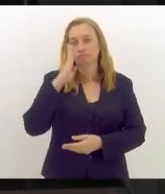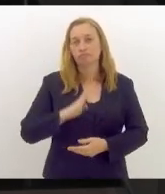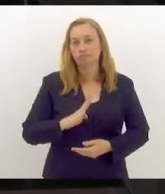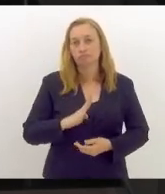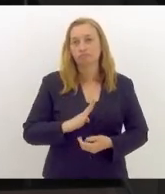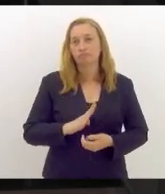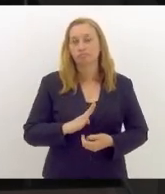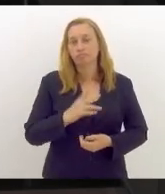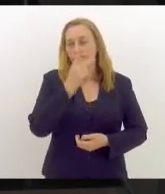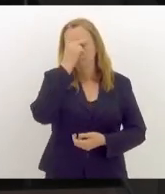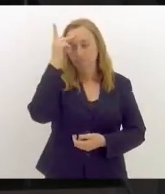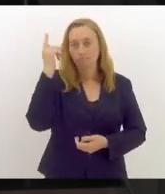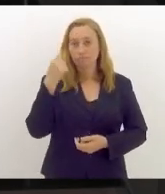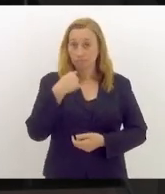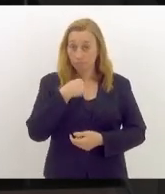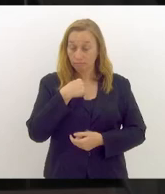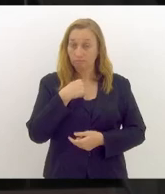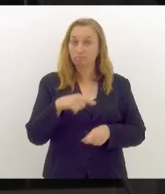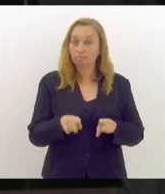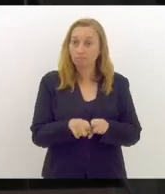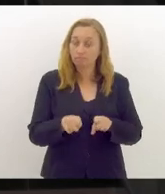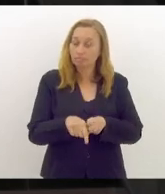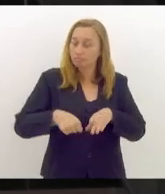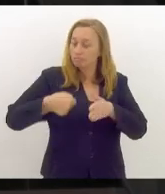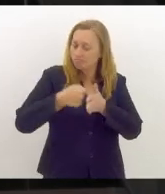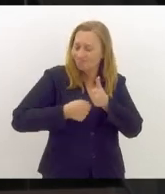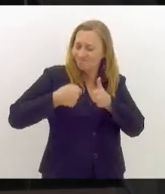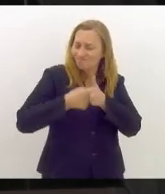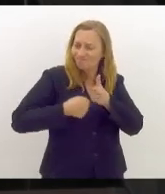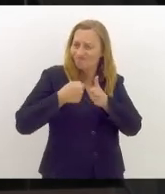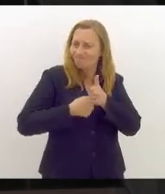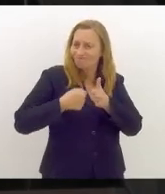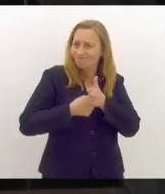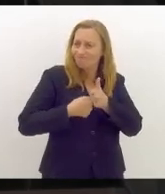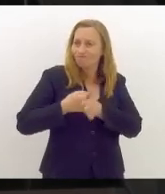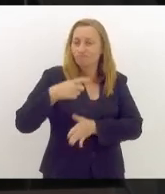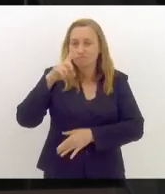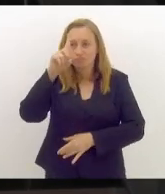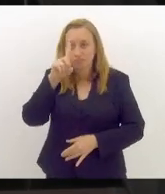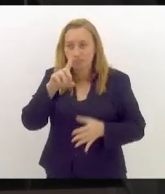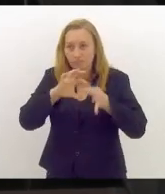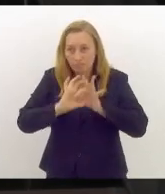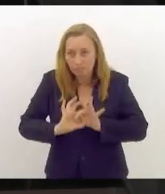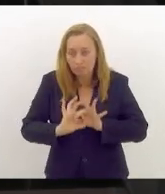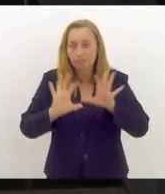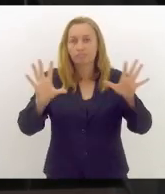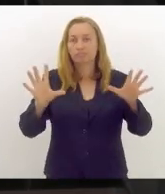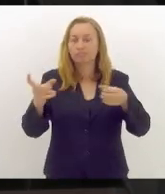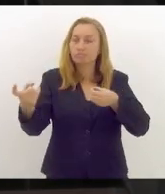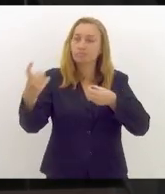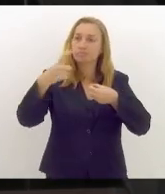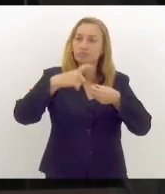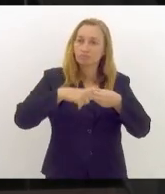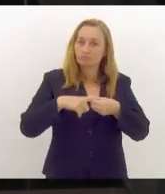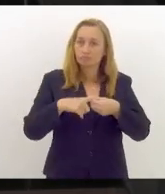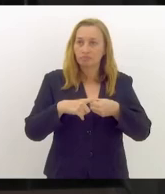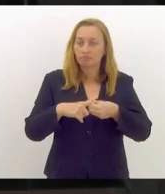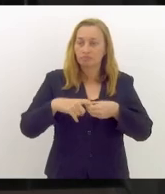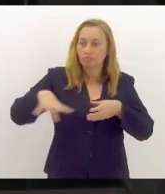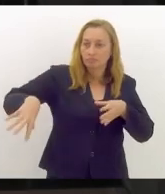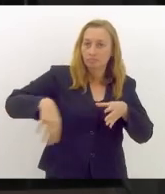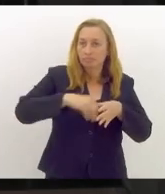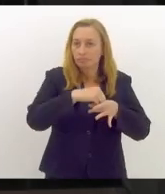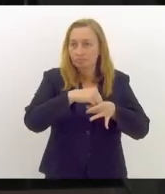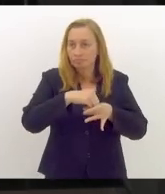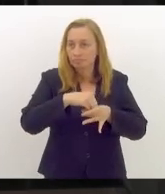inclusive eu, lutaram para que a democracia voltasse a ser implantada